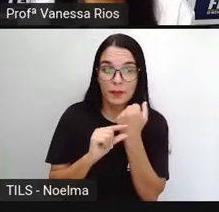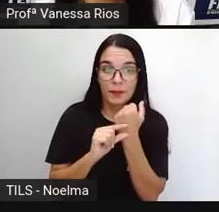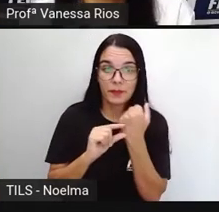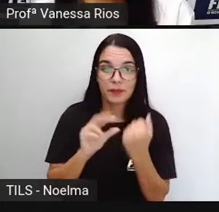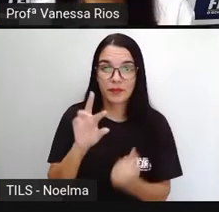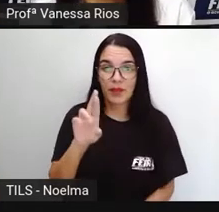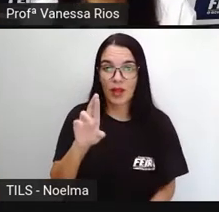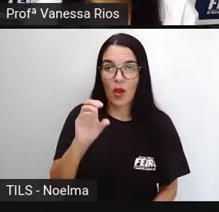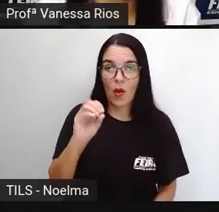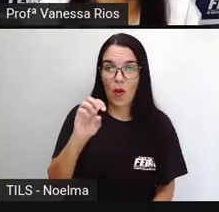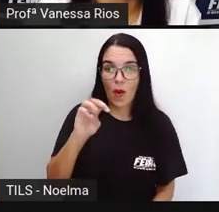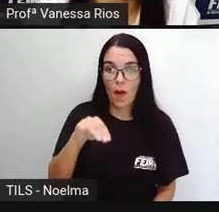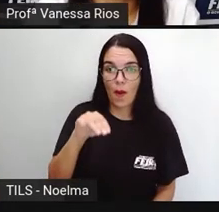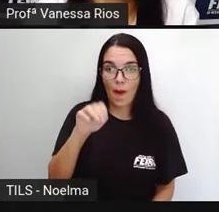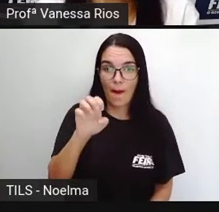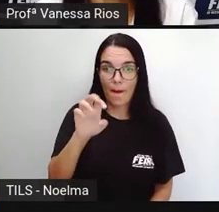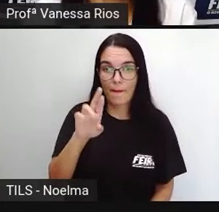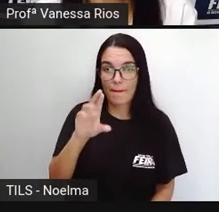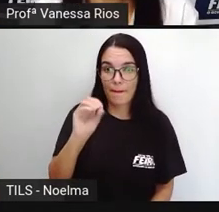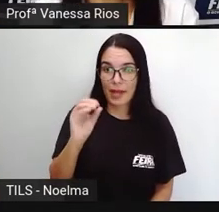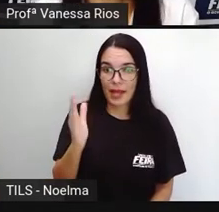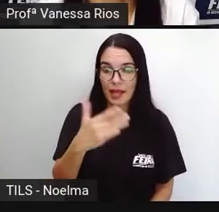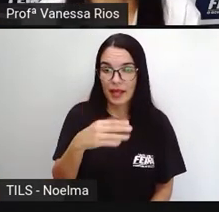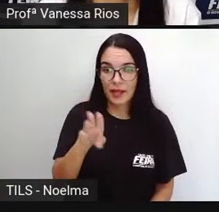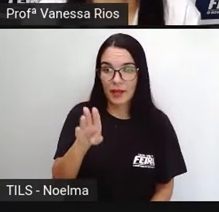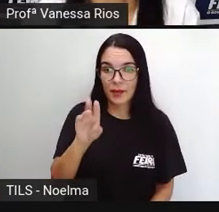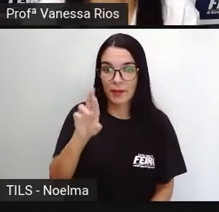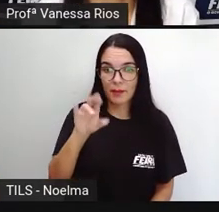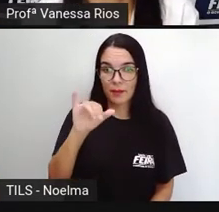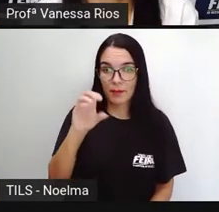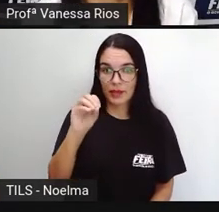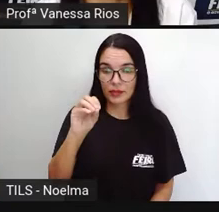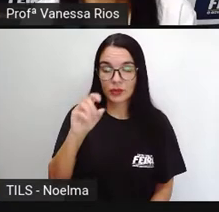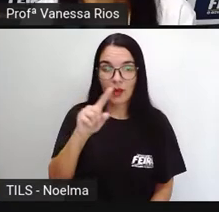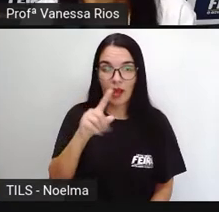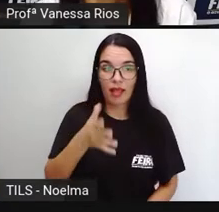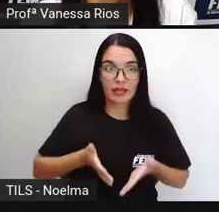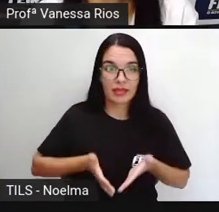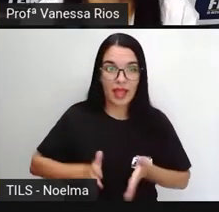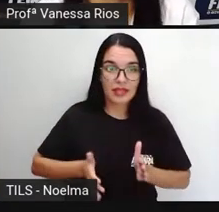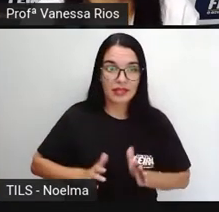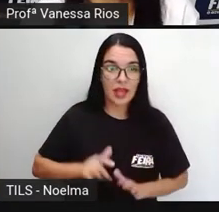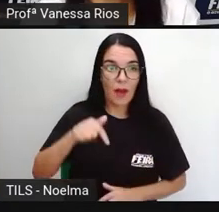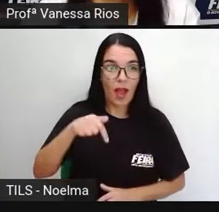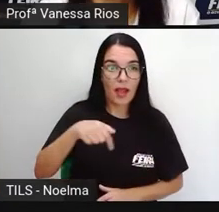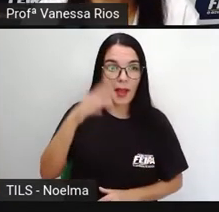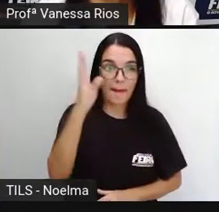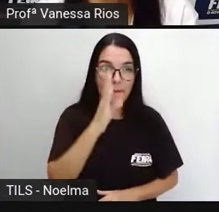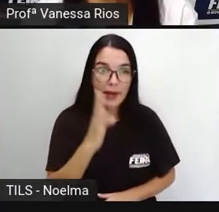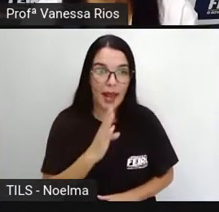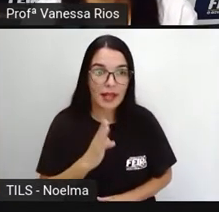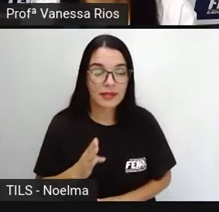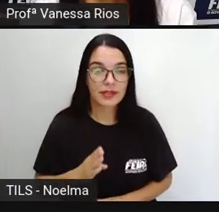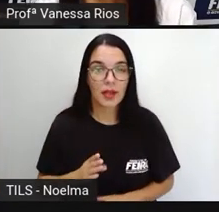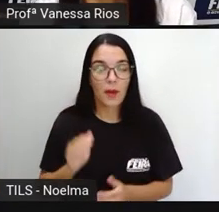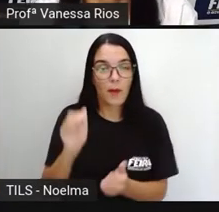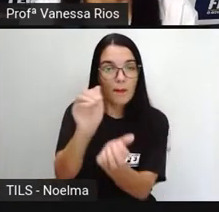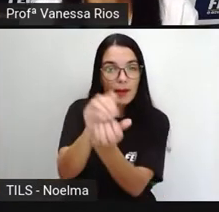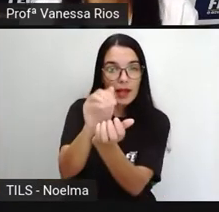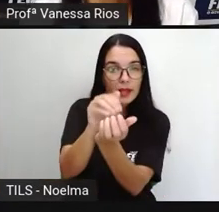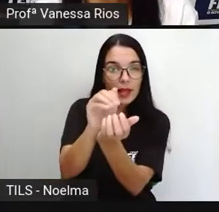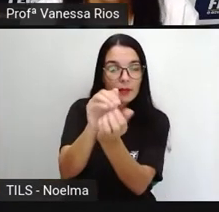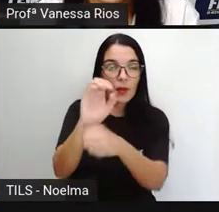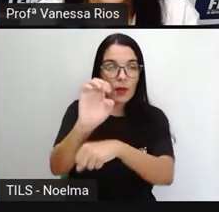suas obras espalhadas pelo mundo todo. E que utiliza da beleza das cores, dos traços simples, para representar,